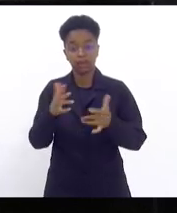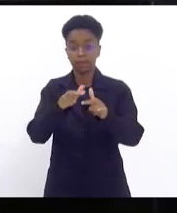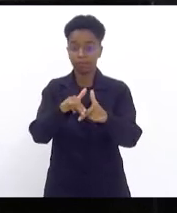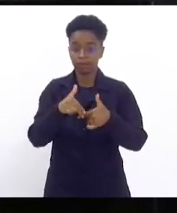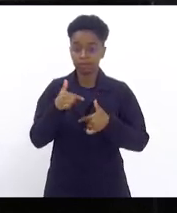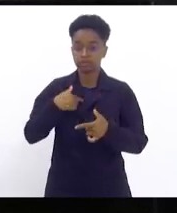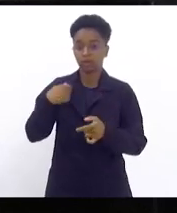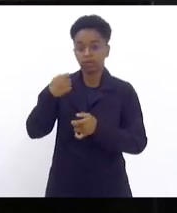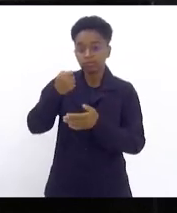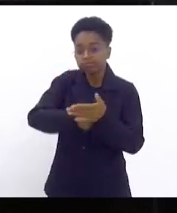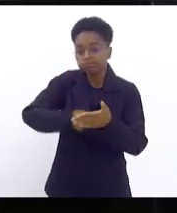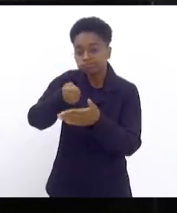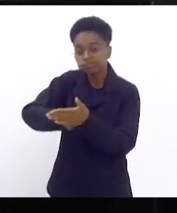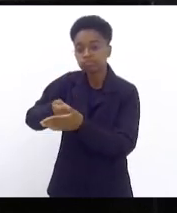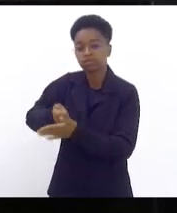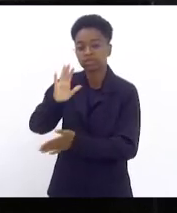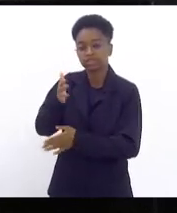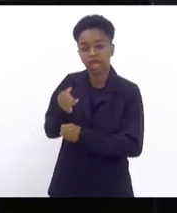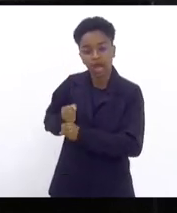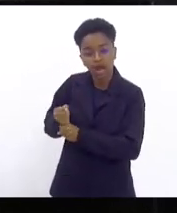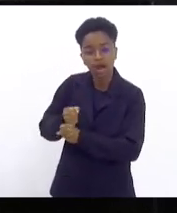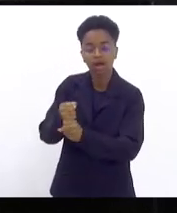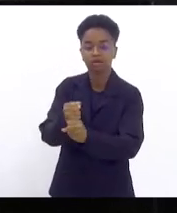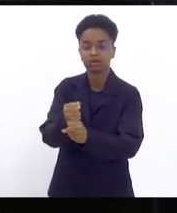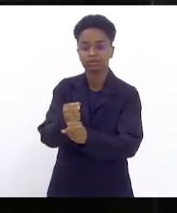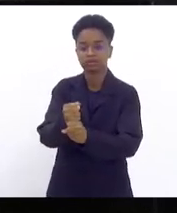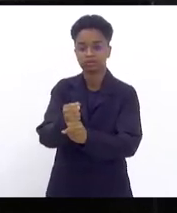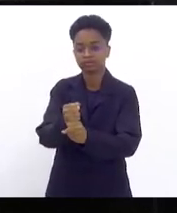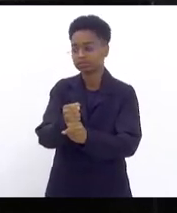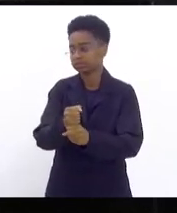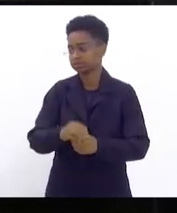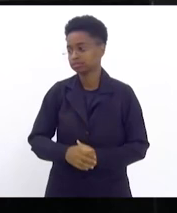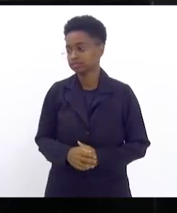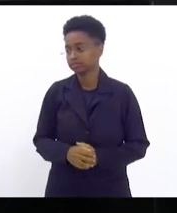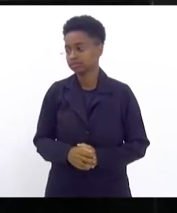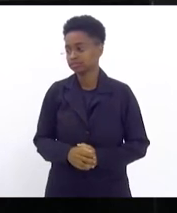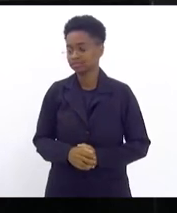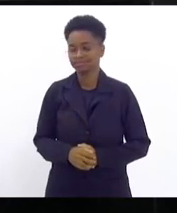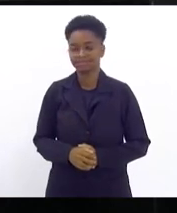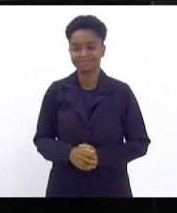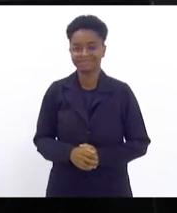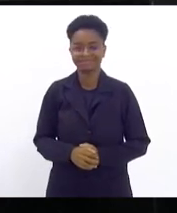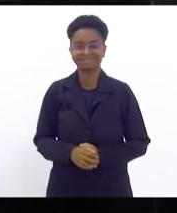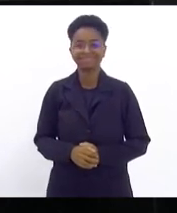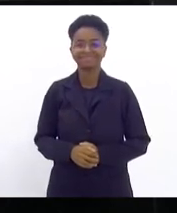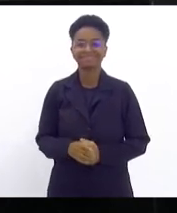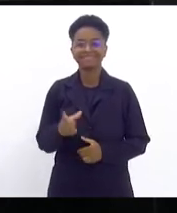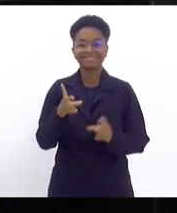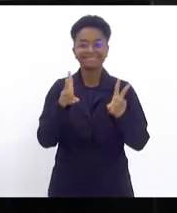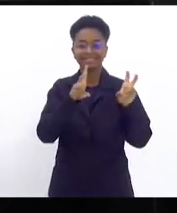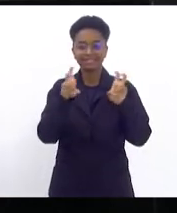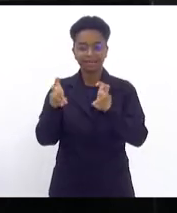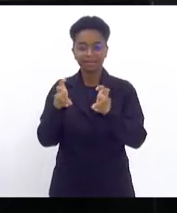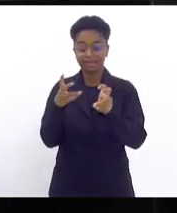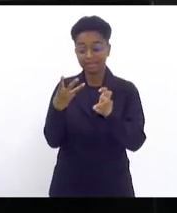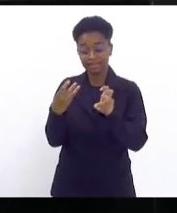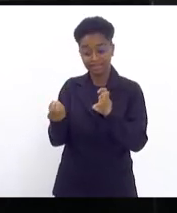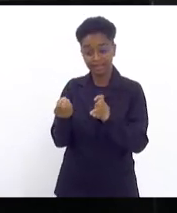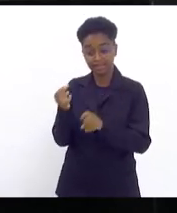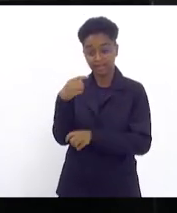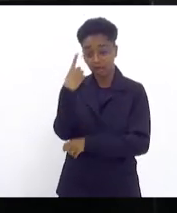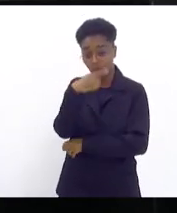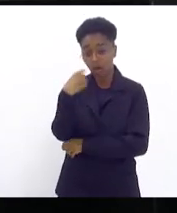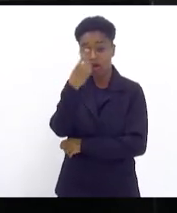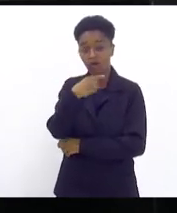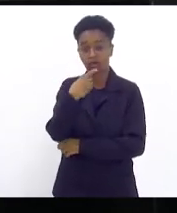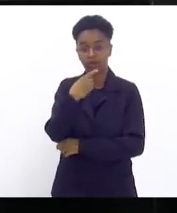lutando há muito tempo e há mais de ano para que a lei da migração de 30 horas possa, de fato,